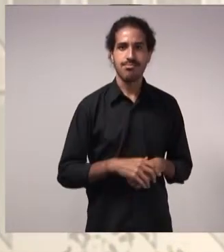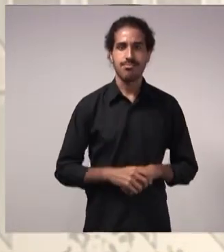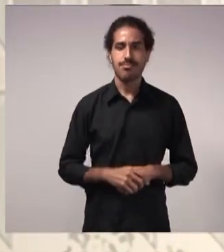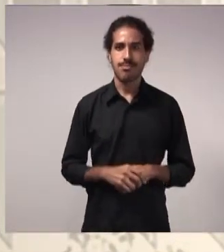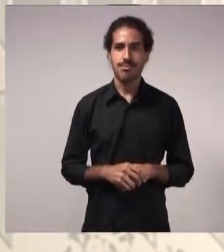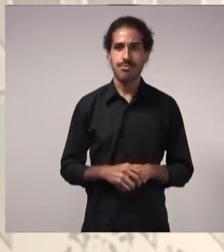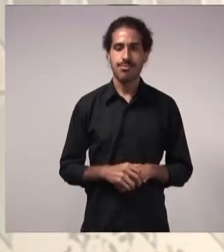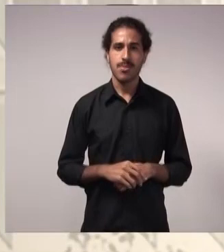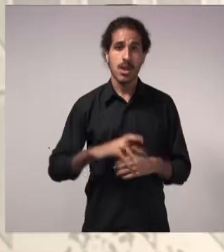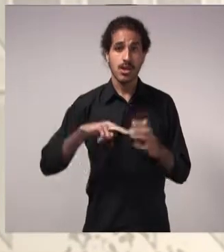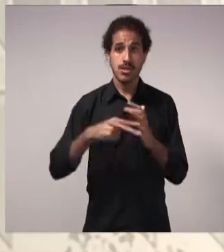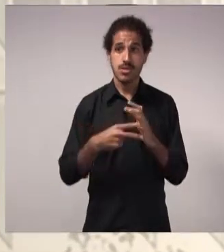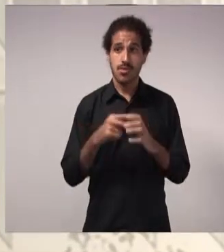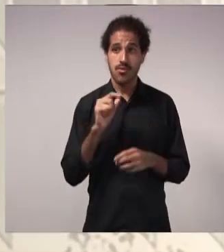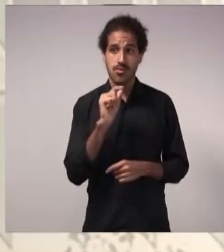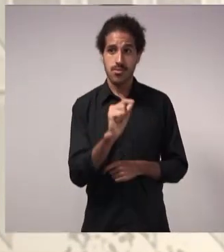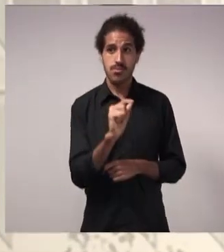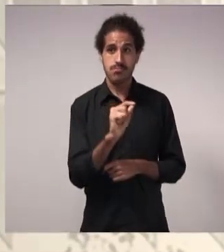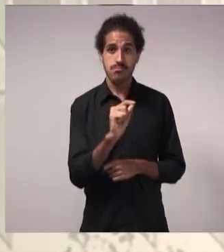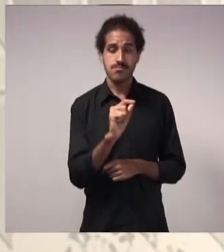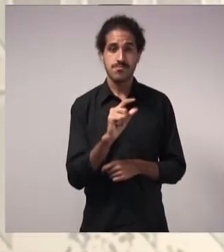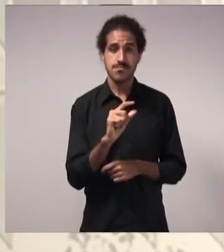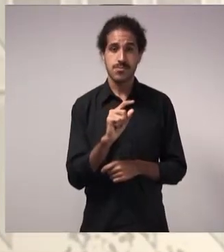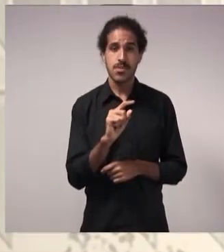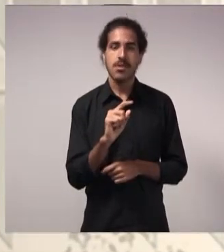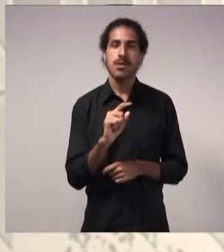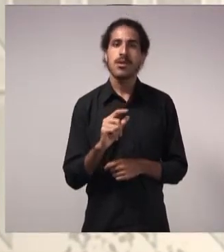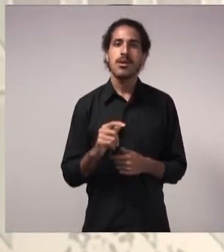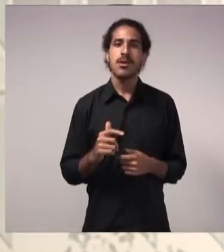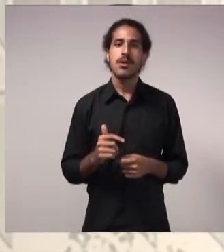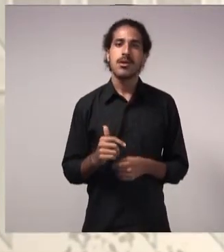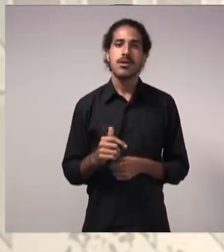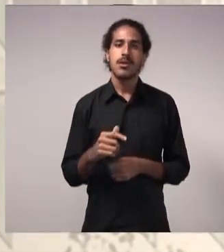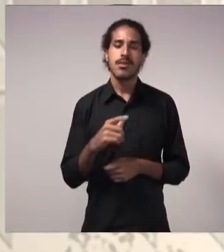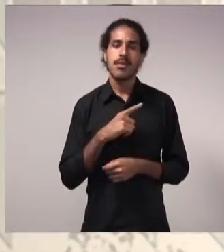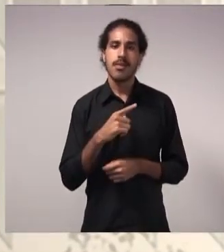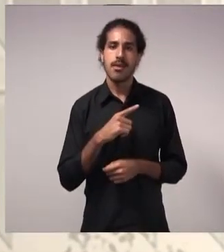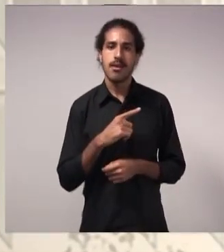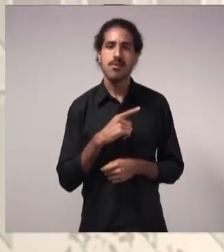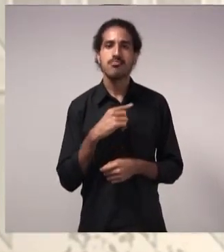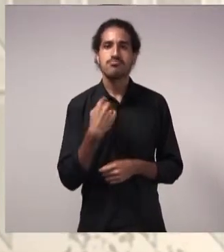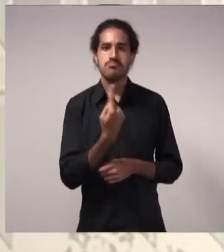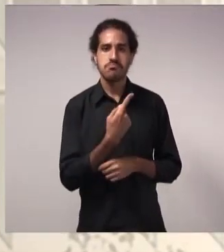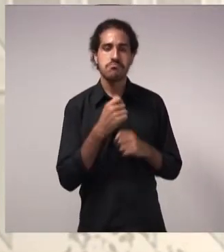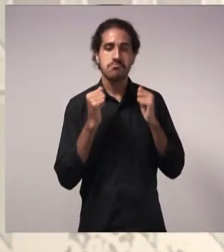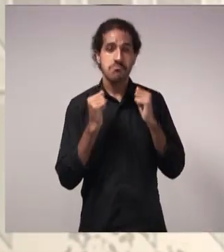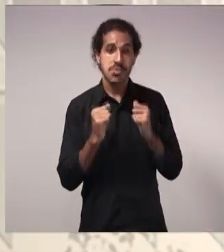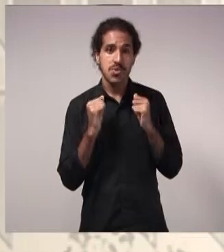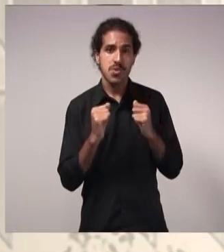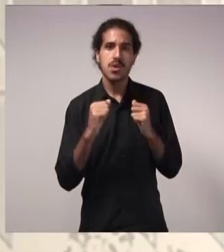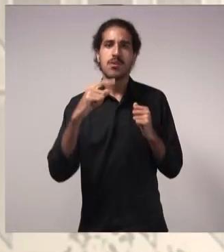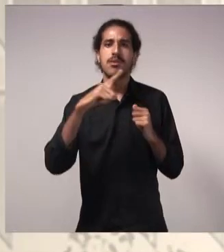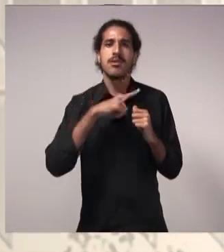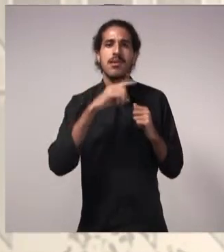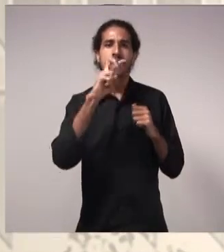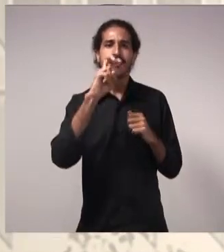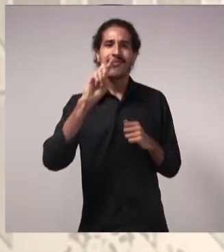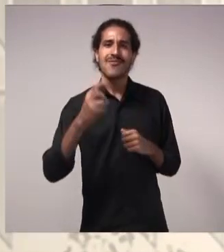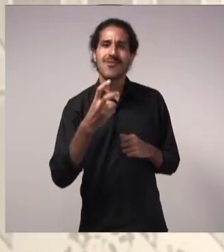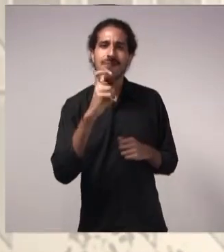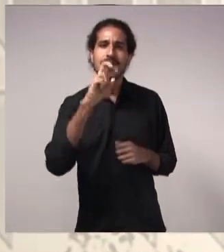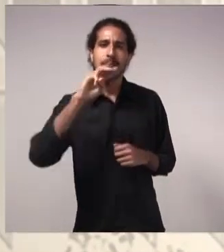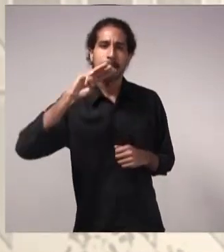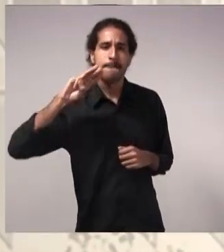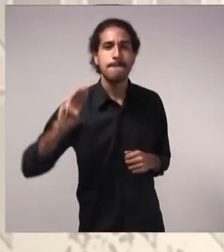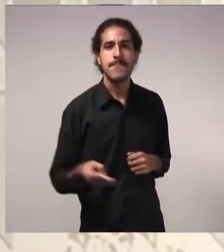O que significa para os recursos hídricos? Bom, isso daí a gente pode chegar até 5,5 milhões de